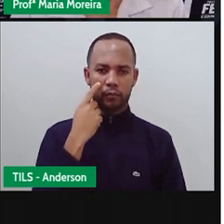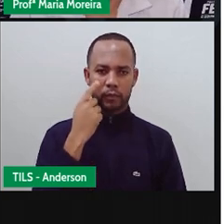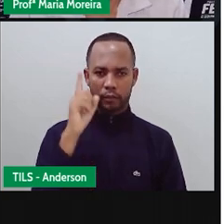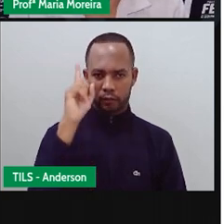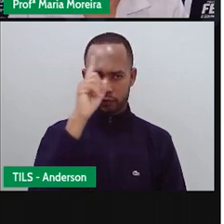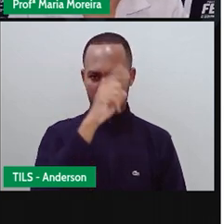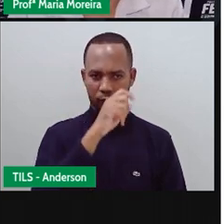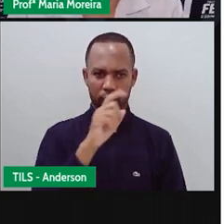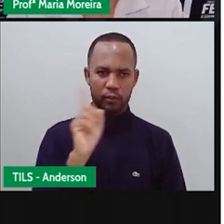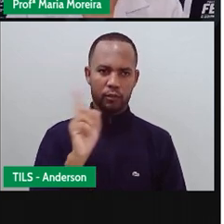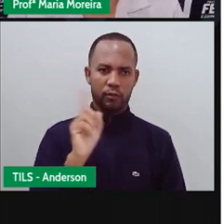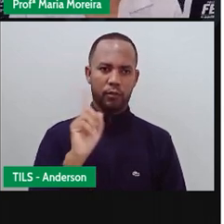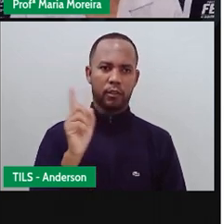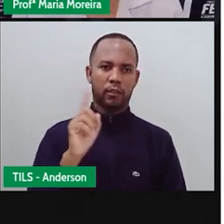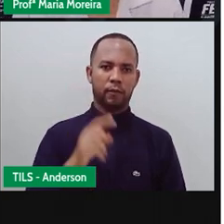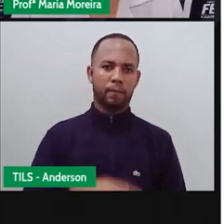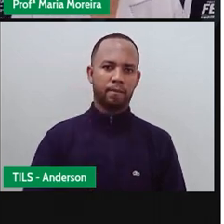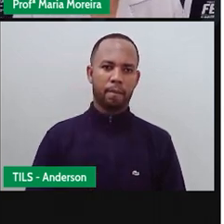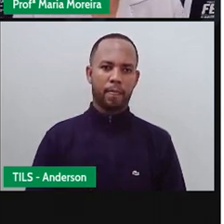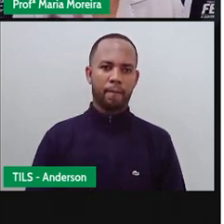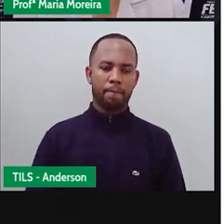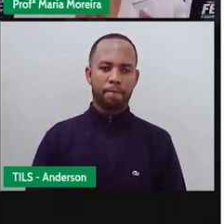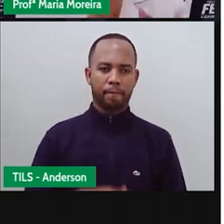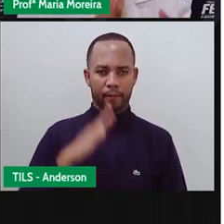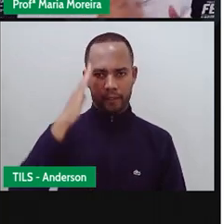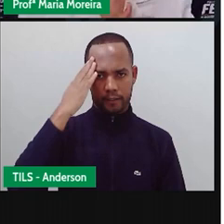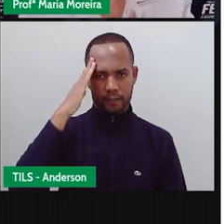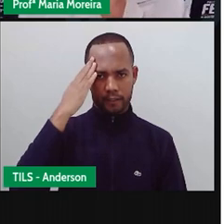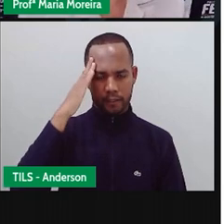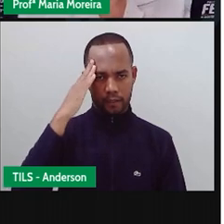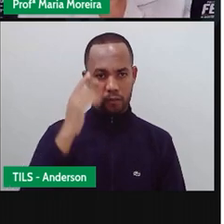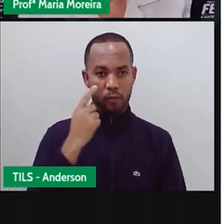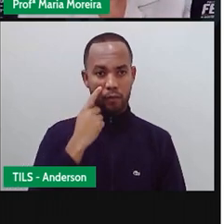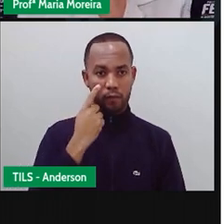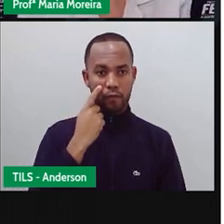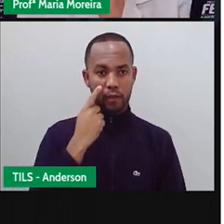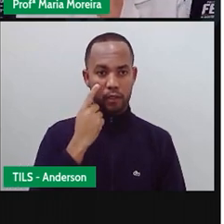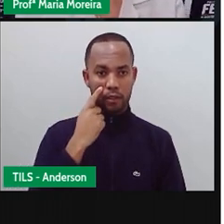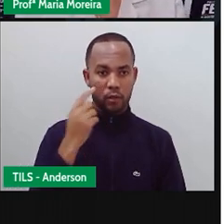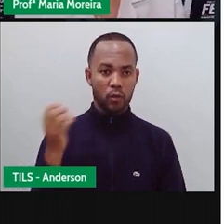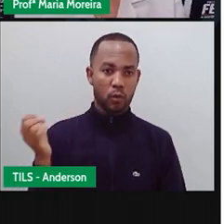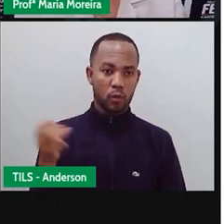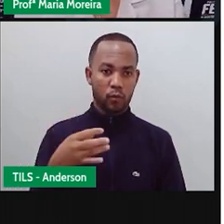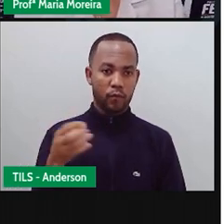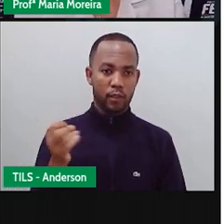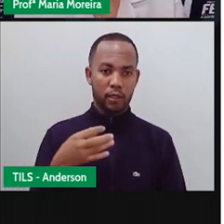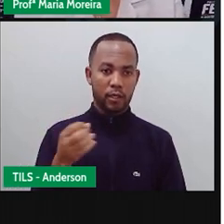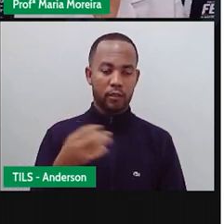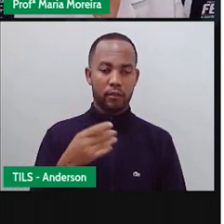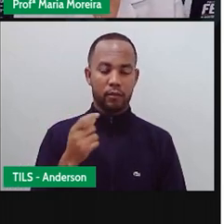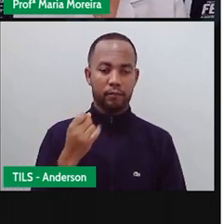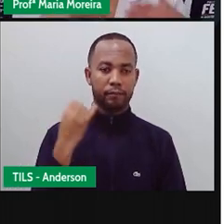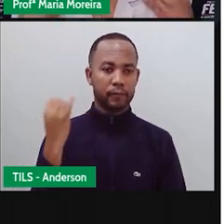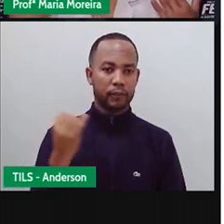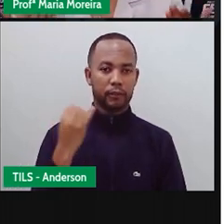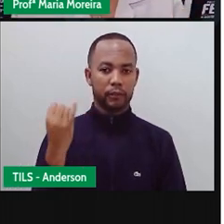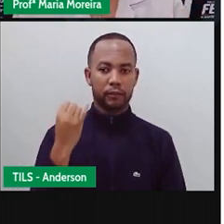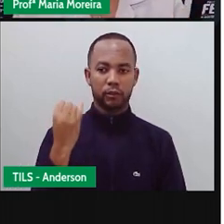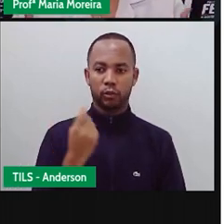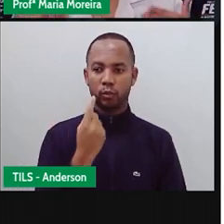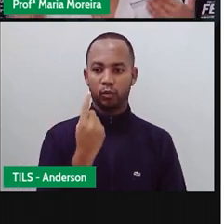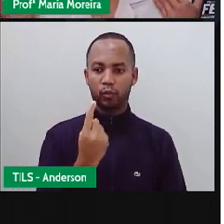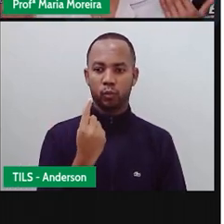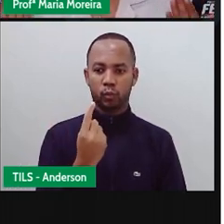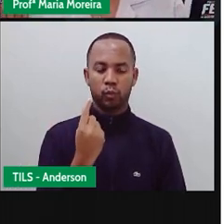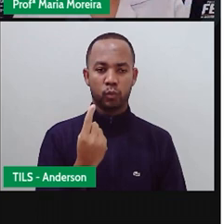Conseguiram compreender? Que agora a gente tem a novidade, tá? Da unidade de milhar Uma unidade de